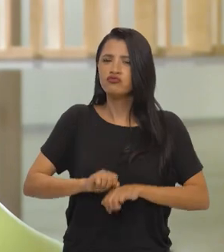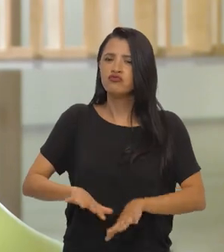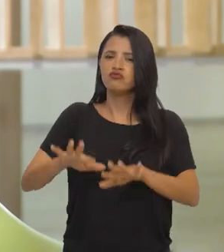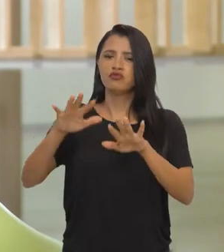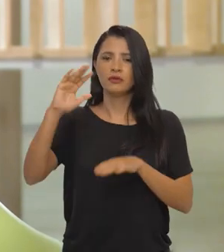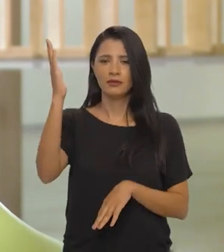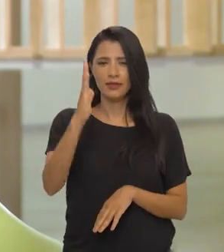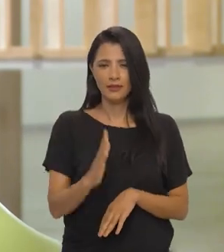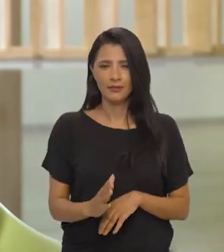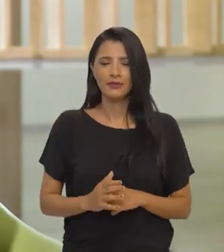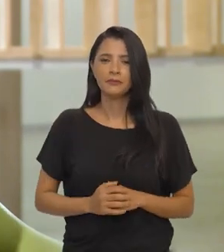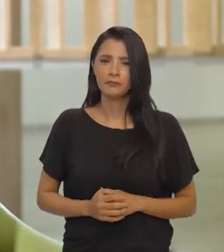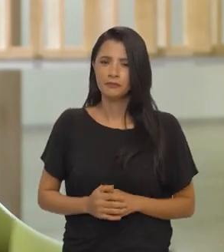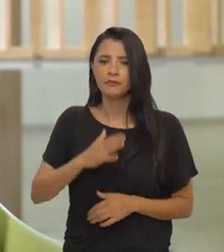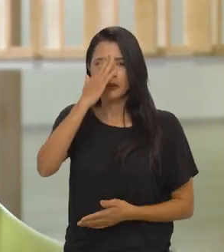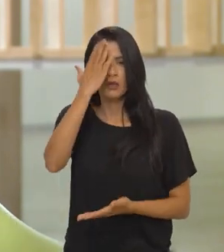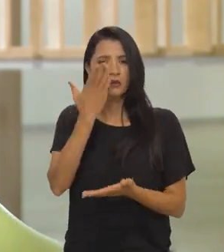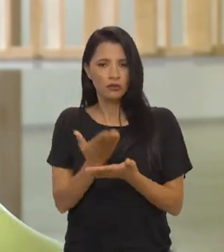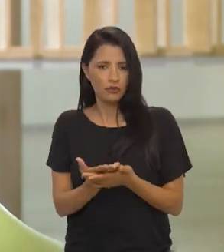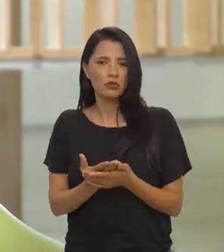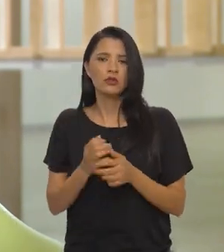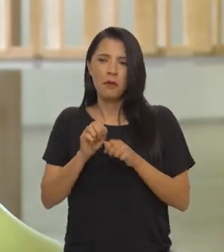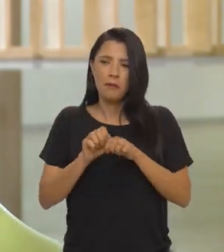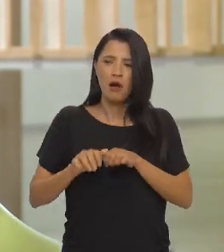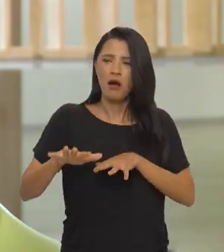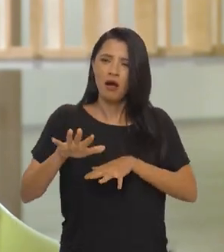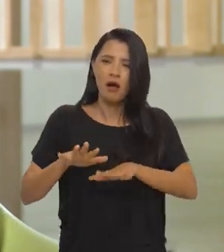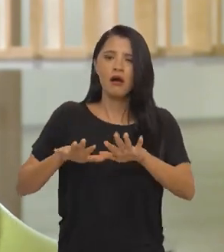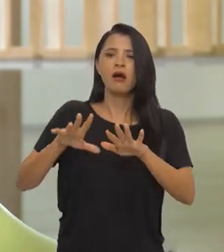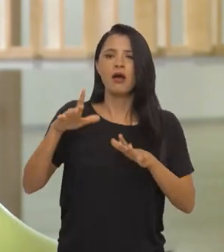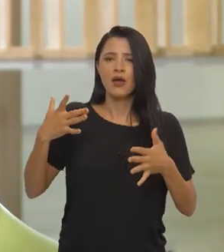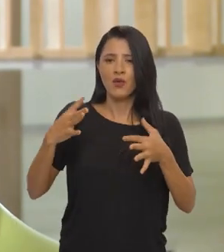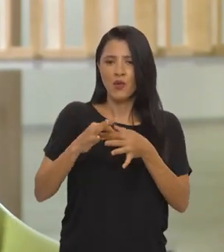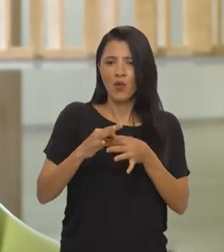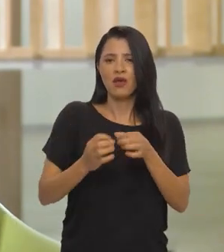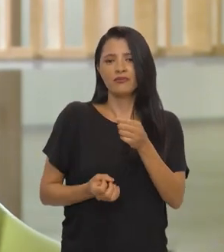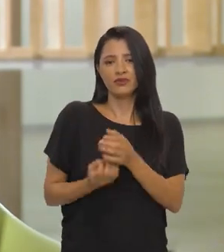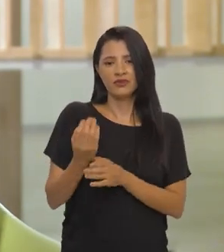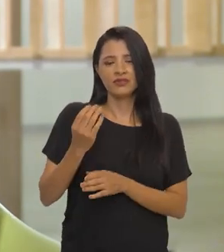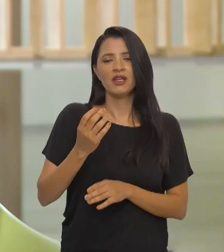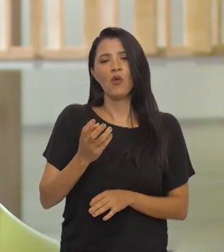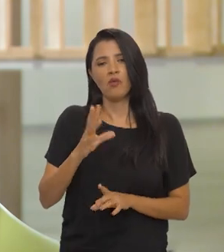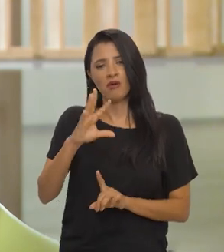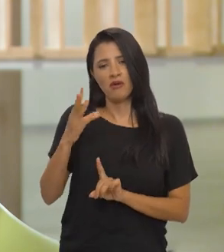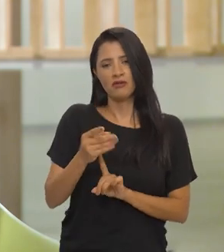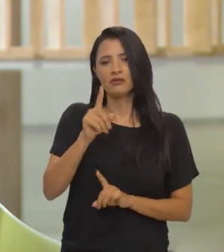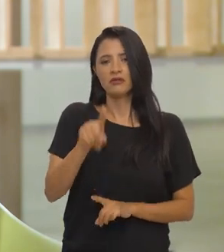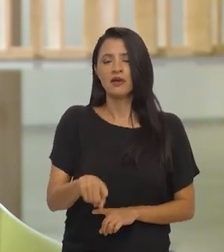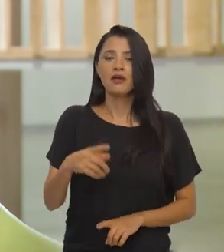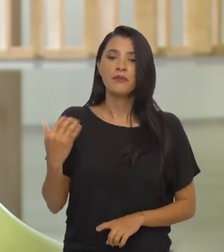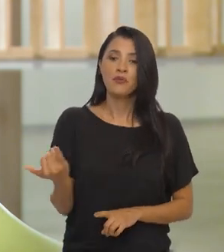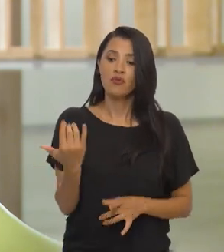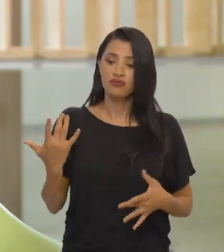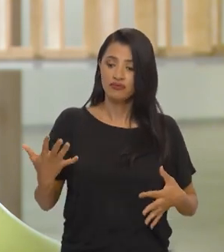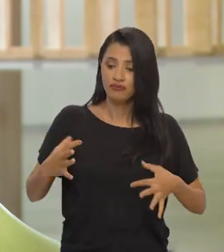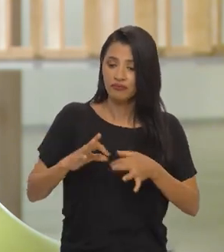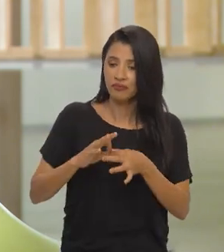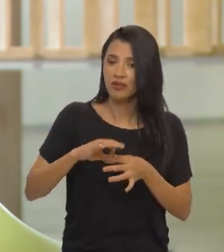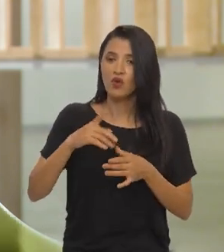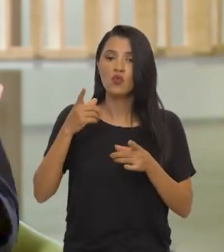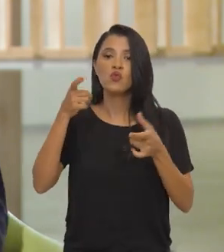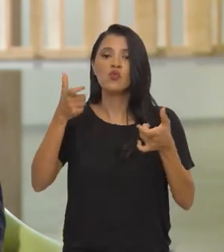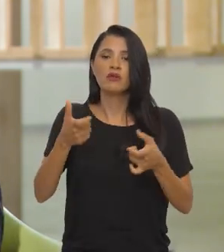difusão nacional. Então, a gente acredita que a difusão é um elo da rede produtiva das artes, muito importante,